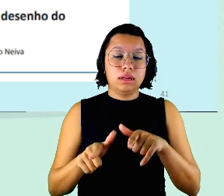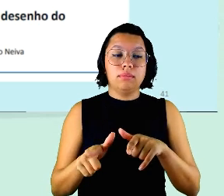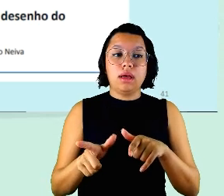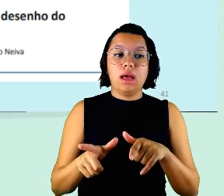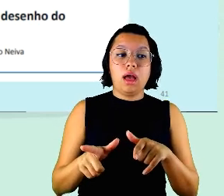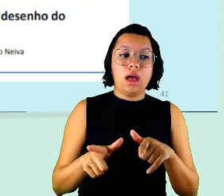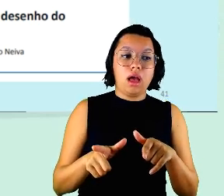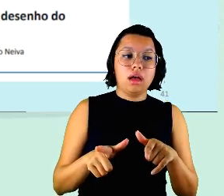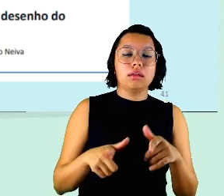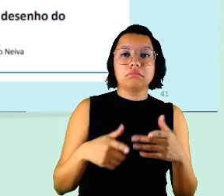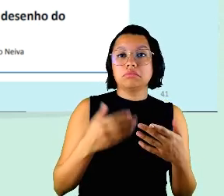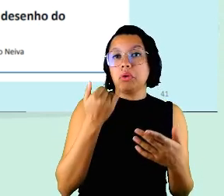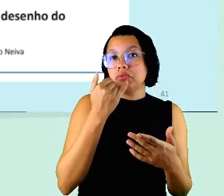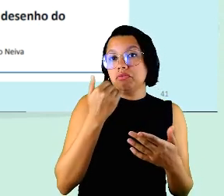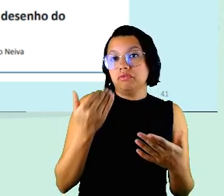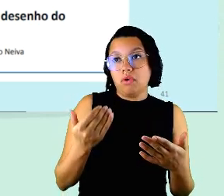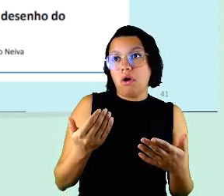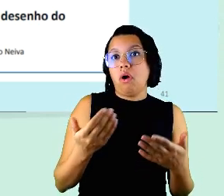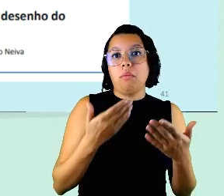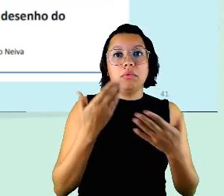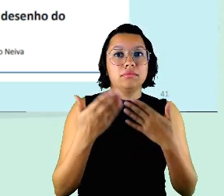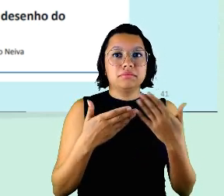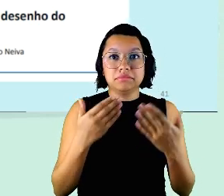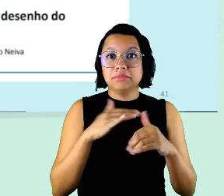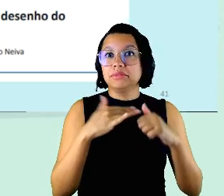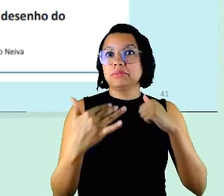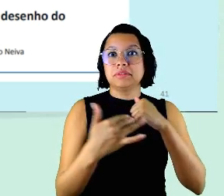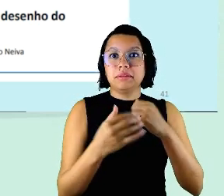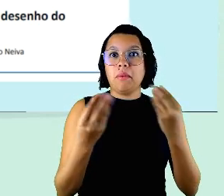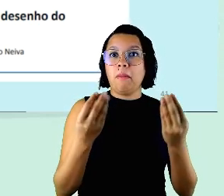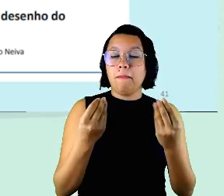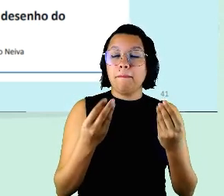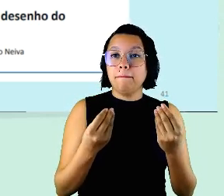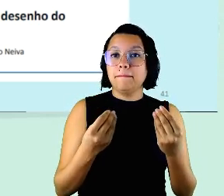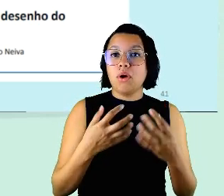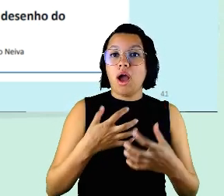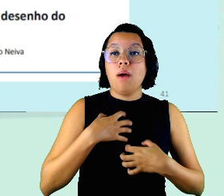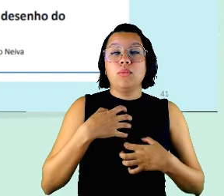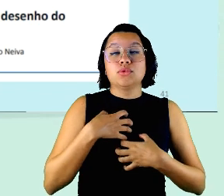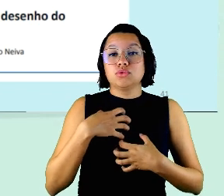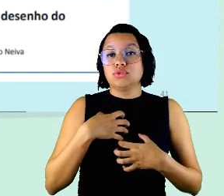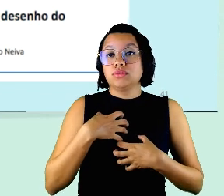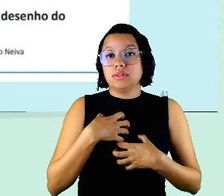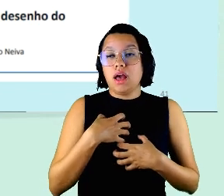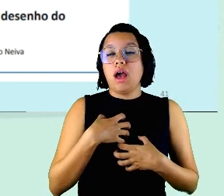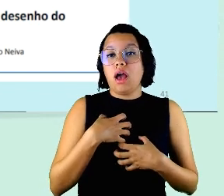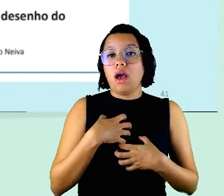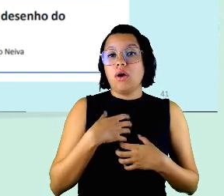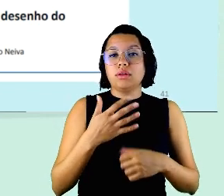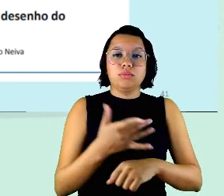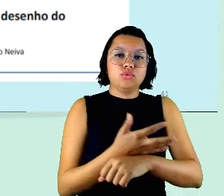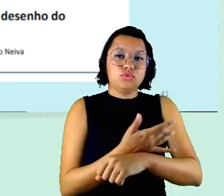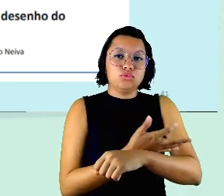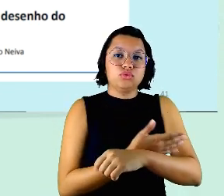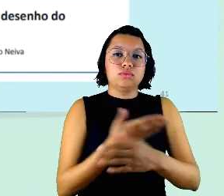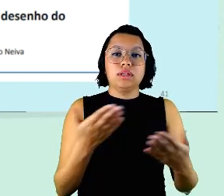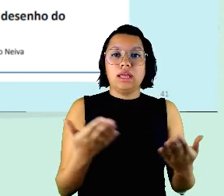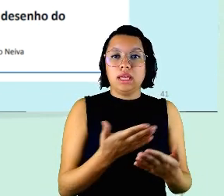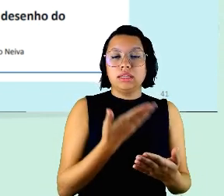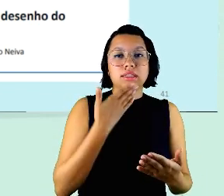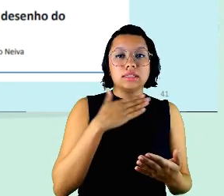físicas as crianças não paravam de comer na pandemia as necessidades emocionais dessas crianças quem tem filho adolescente